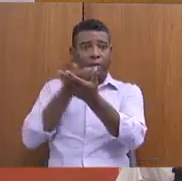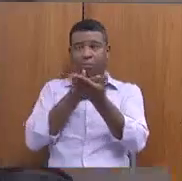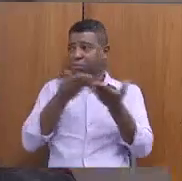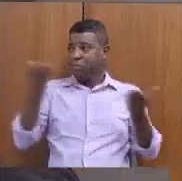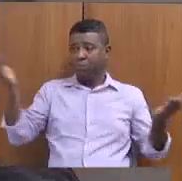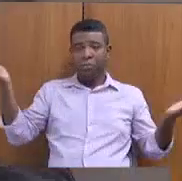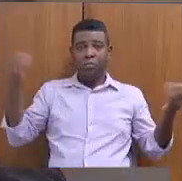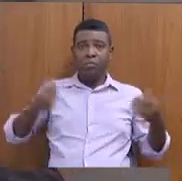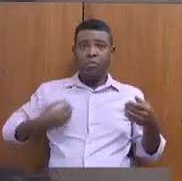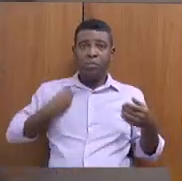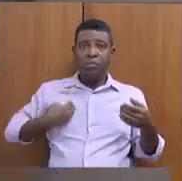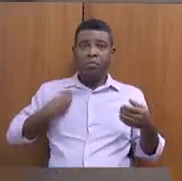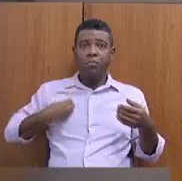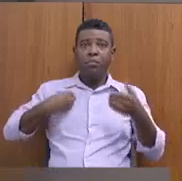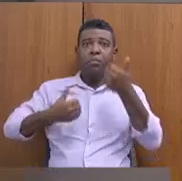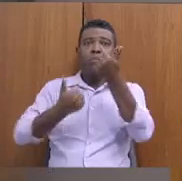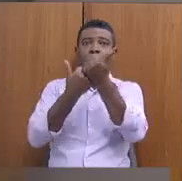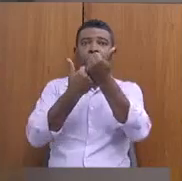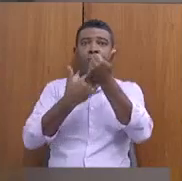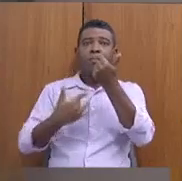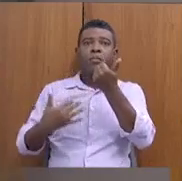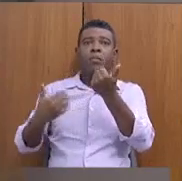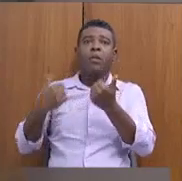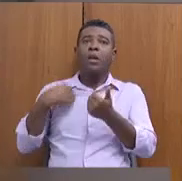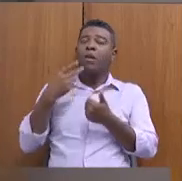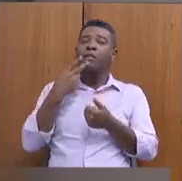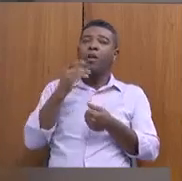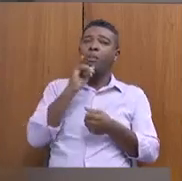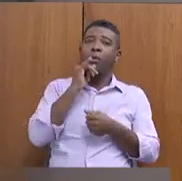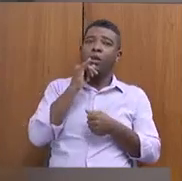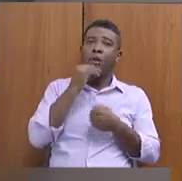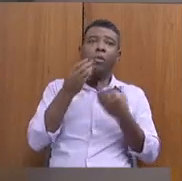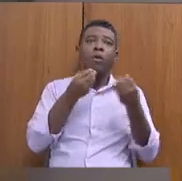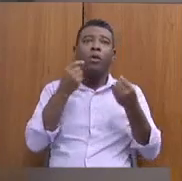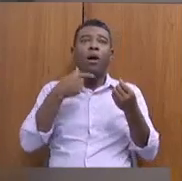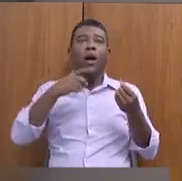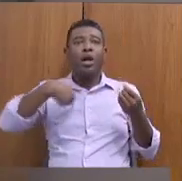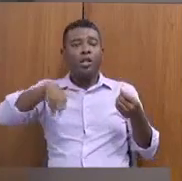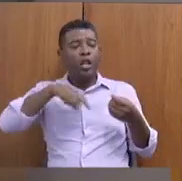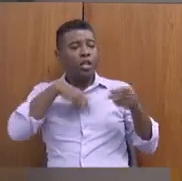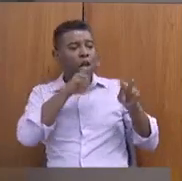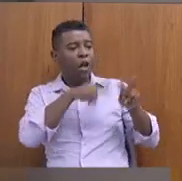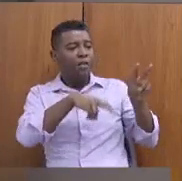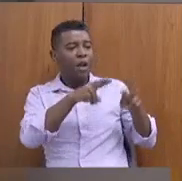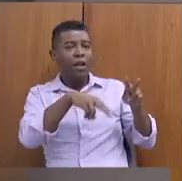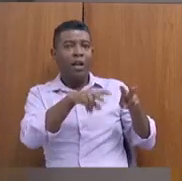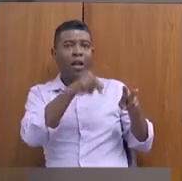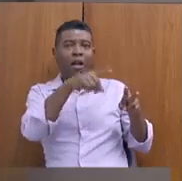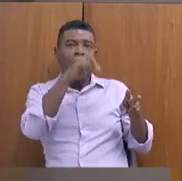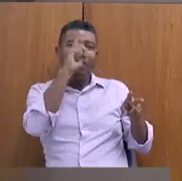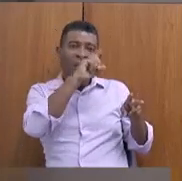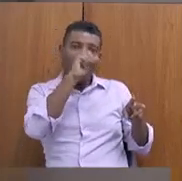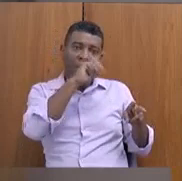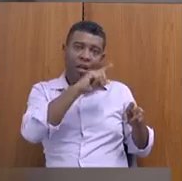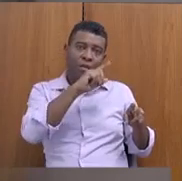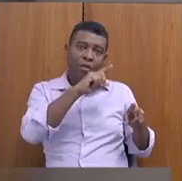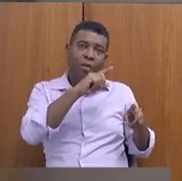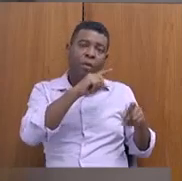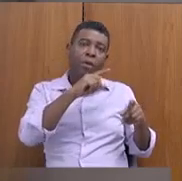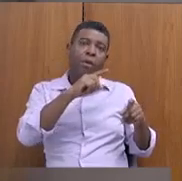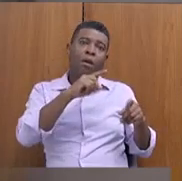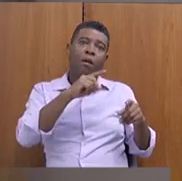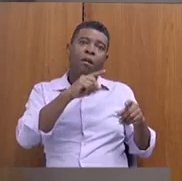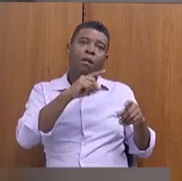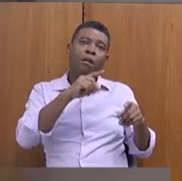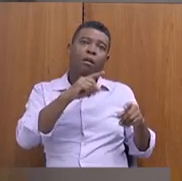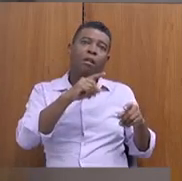O secretário, falo que a gente nunca avalia um órgão, uma pessoa, pelos defeitos e pelas fábias. A avalia pela